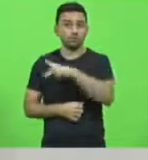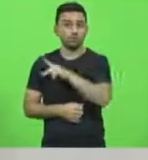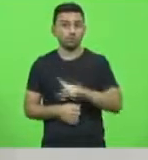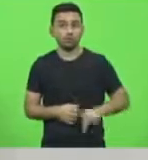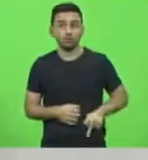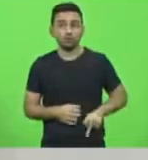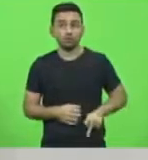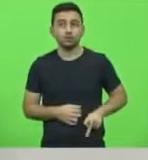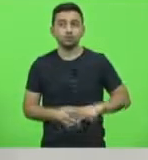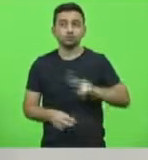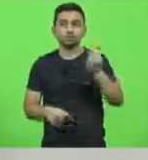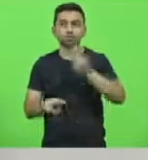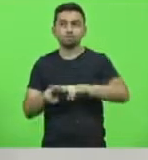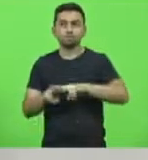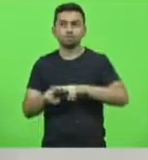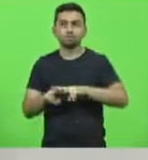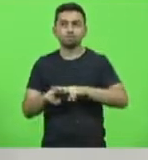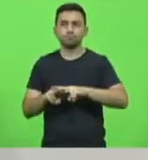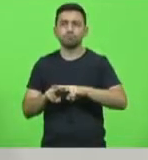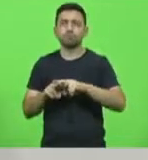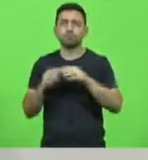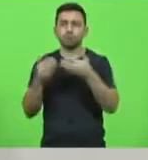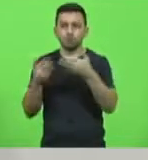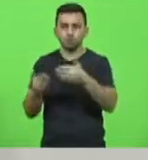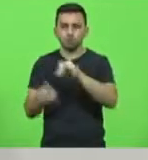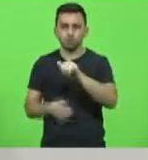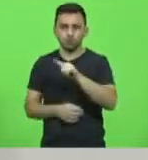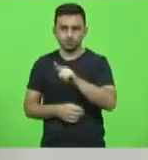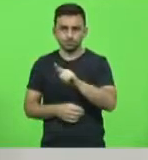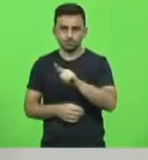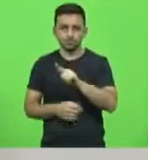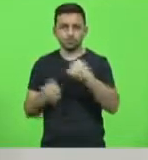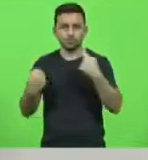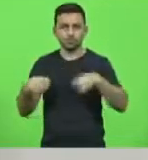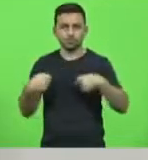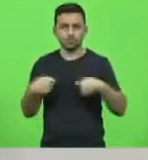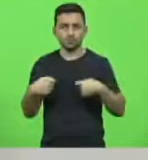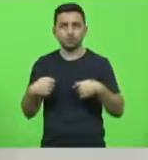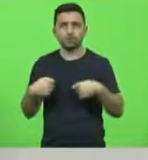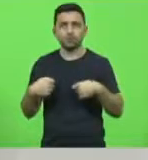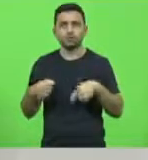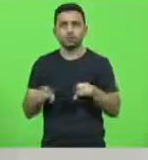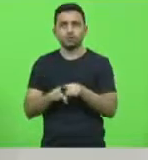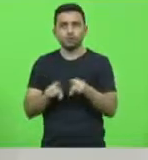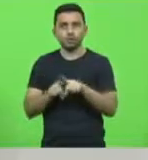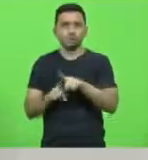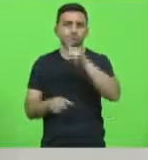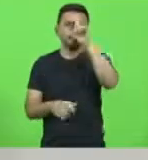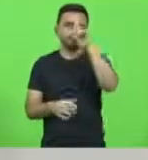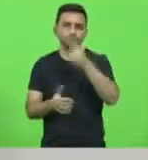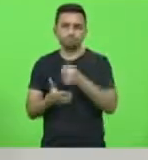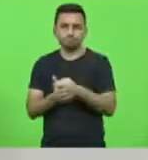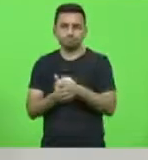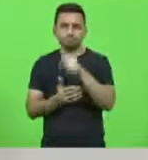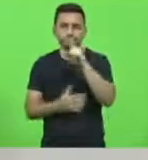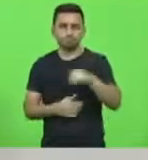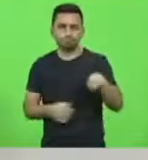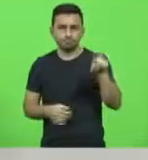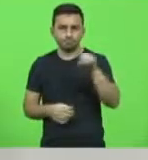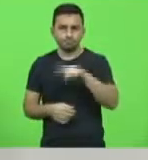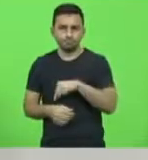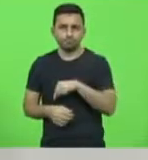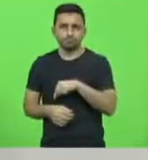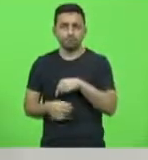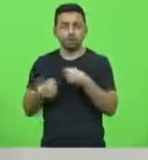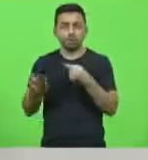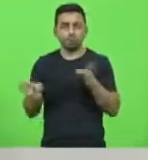a prisão preventiva do deputado estadual Júlio César Garcia, bem como que foi determinada a suspensão do respectivo